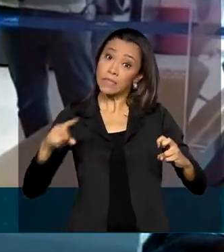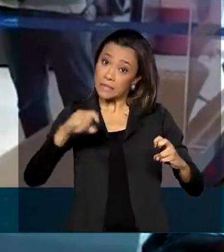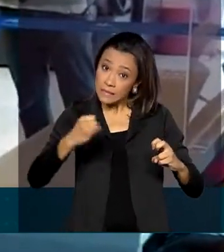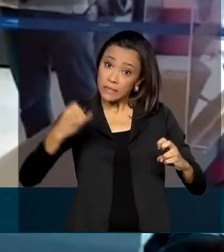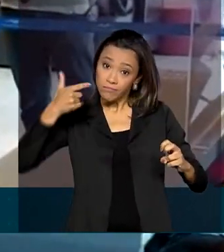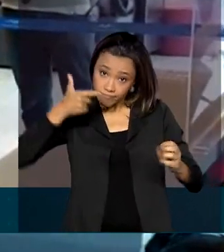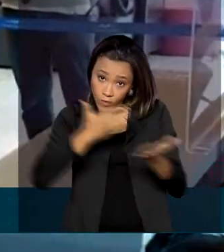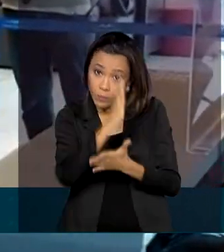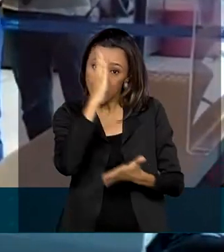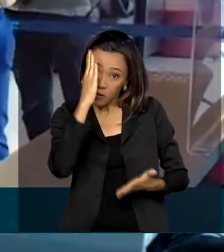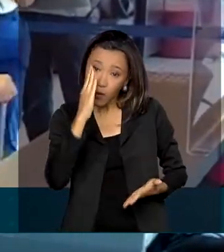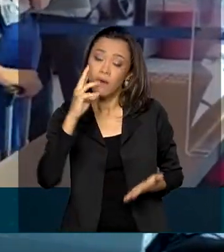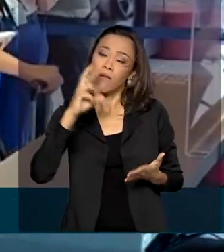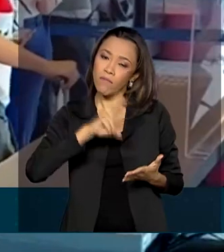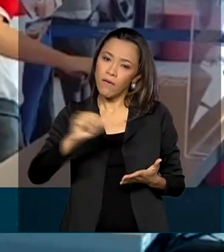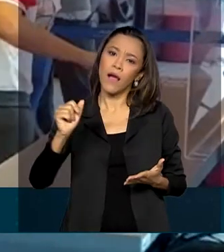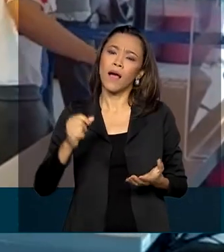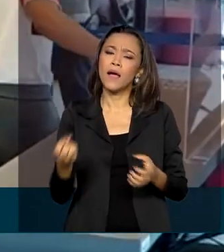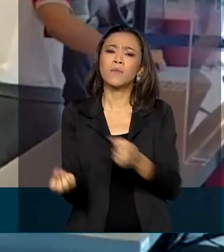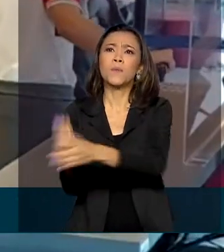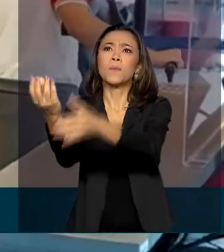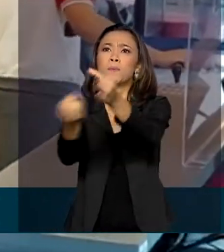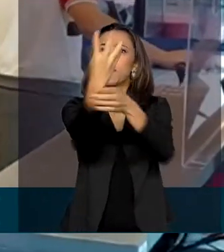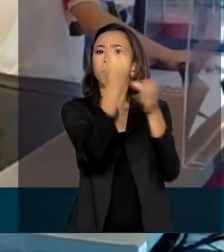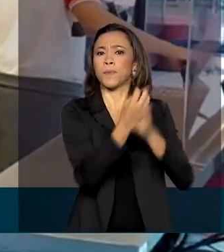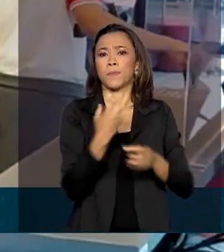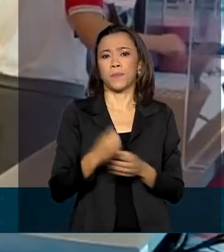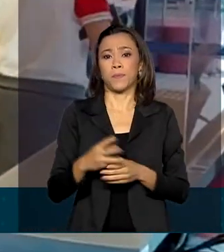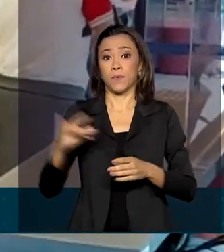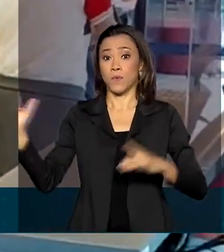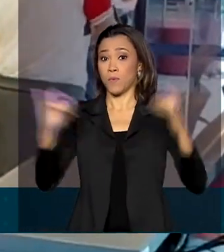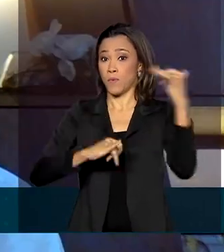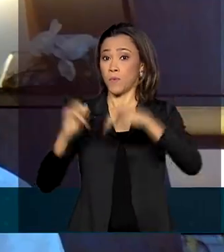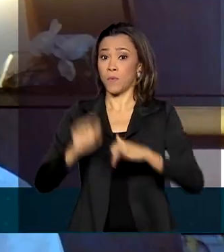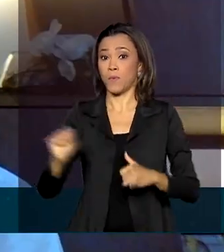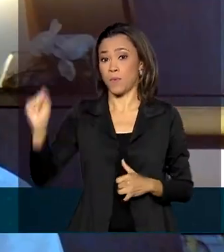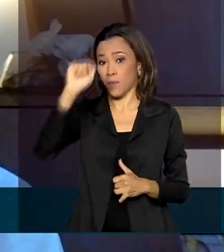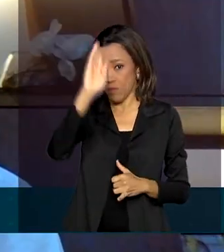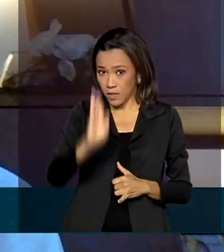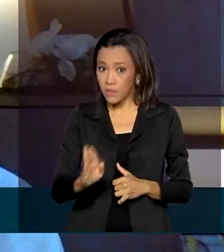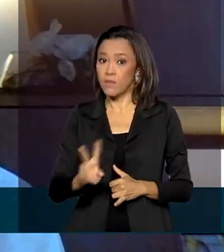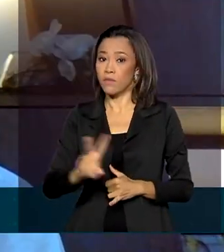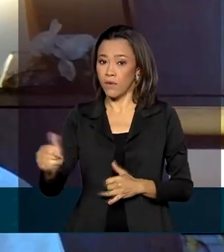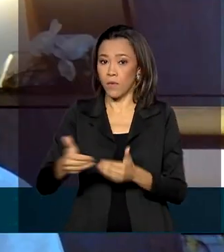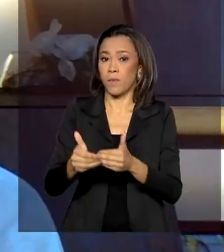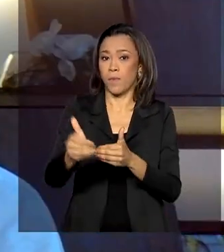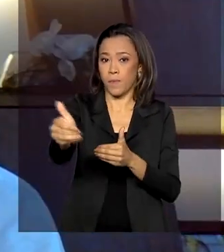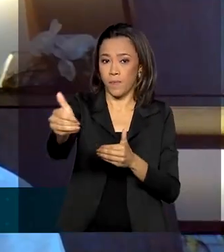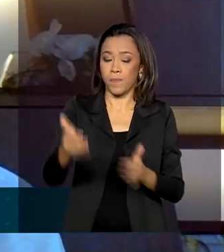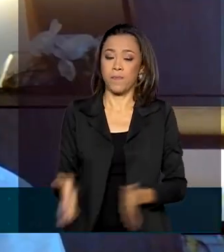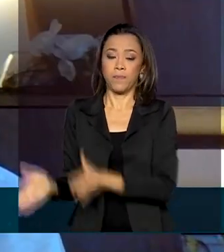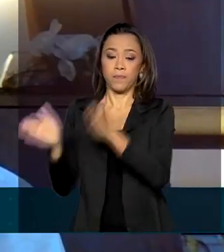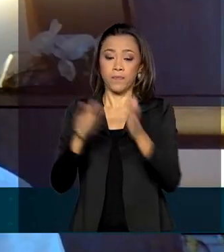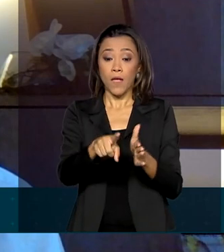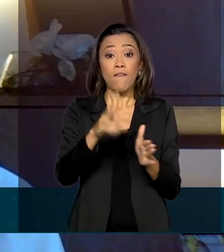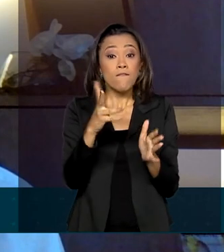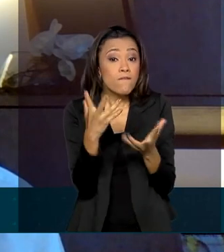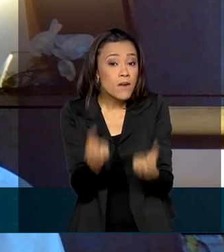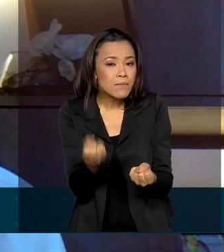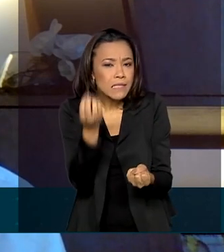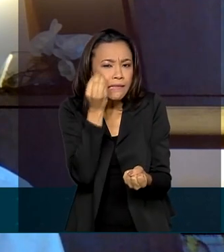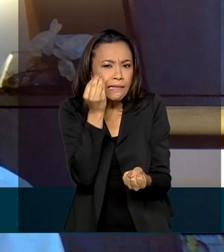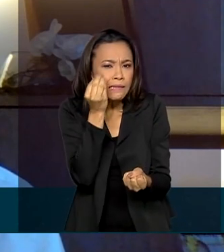aprovada, será implantada nos principais aeroportos do país. Nós vamos ficar lá testando esse sistema